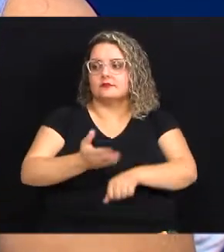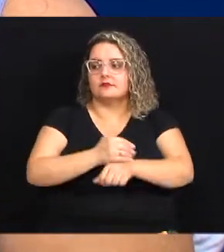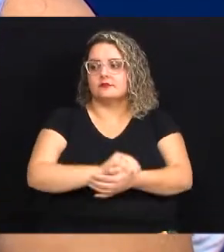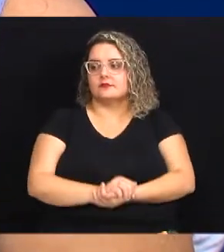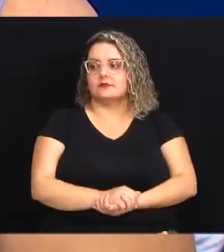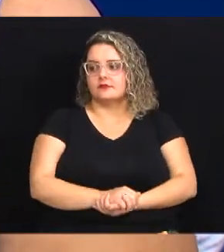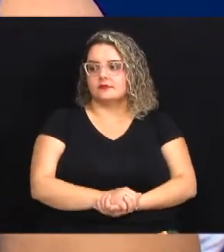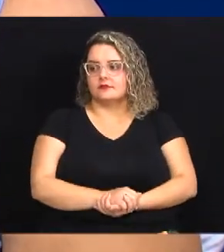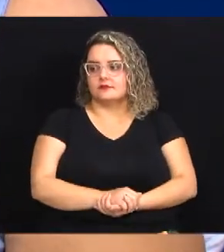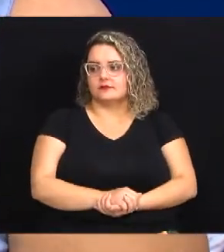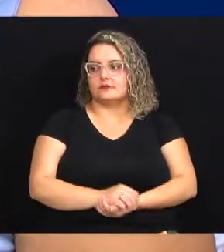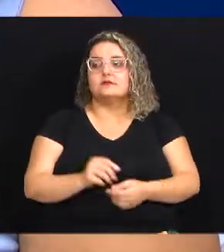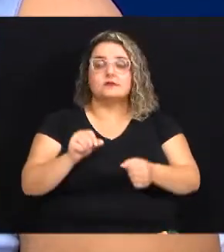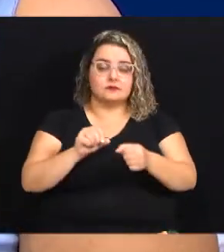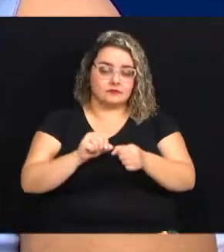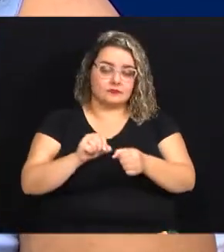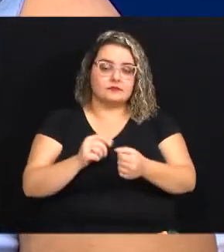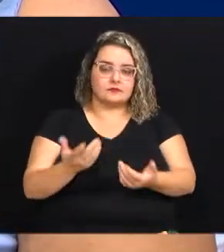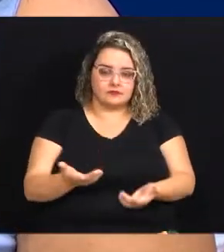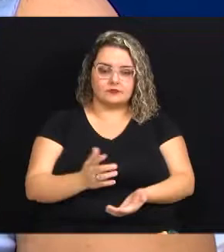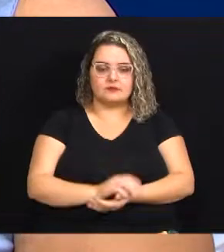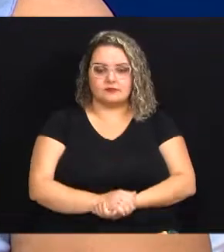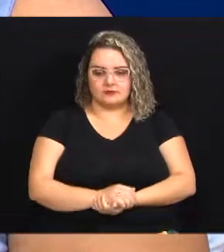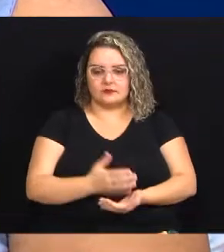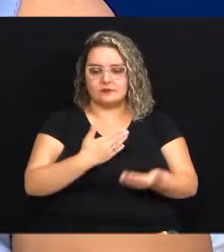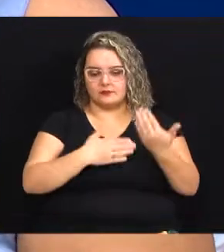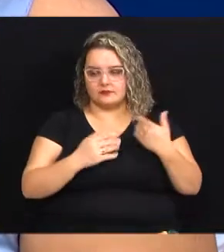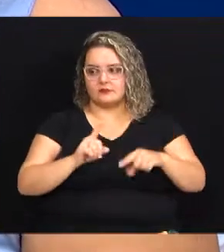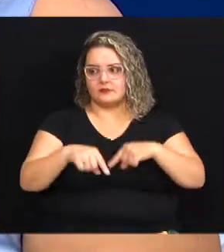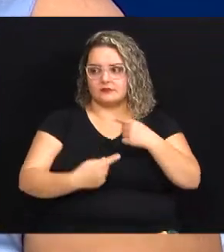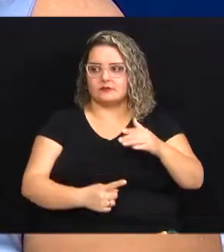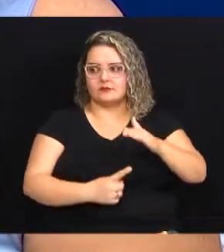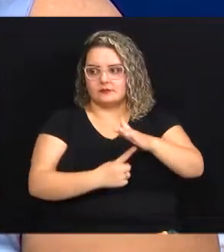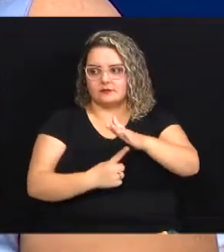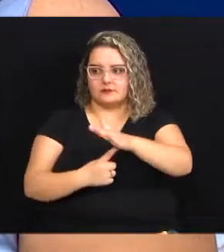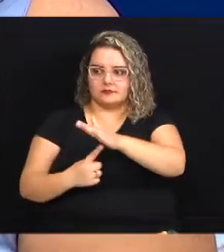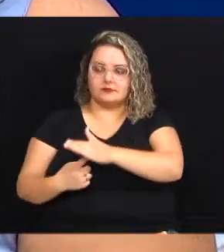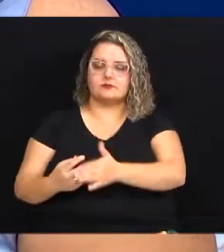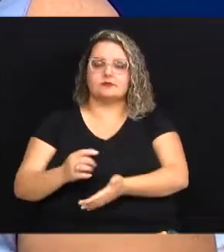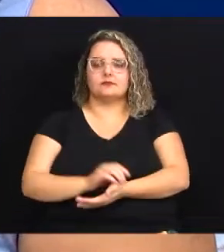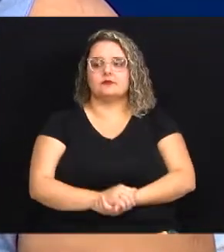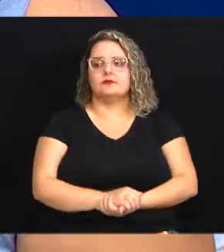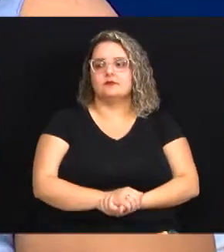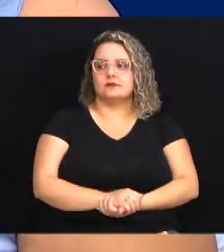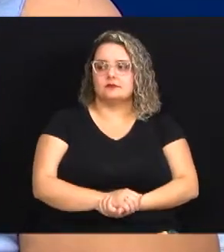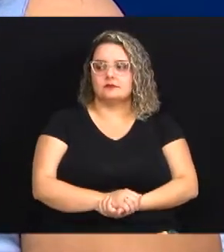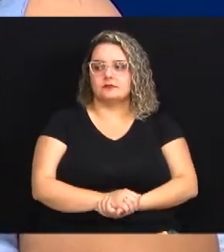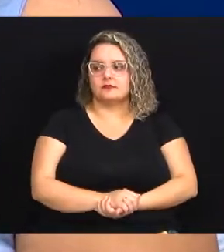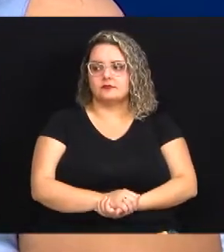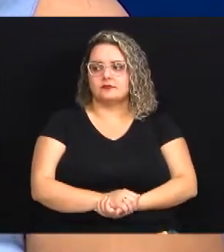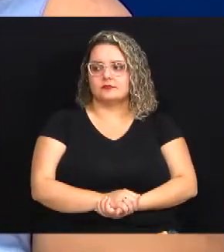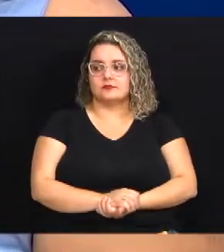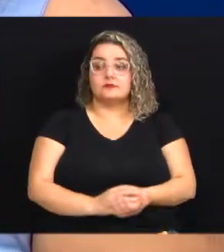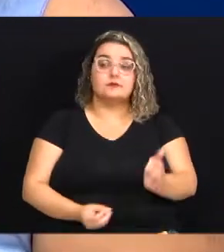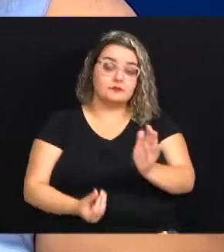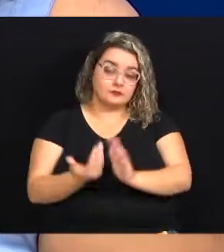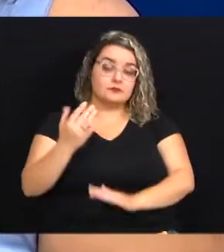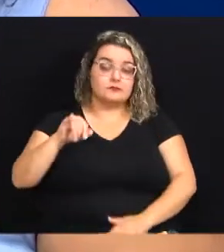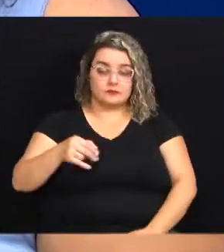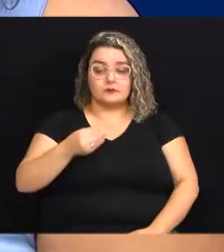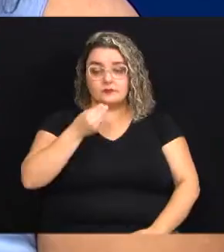antes é eu já fazia eu fazia outras feiras e aí surgiu essa